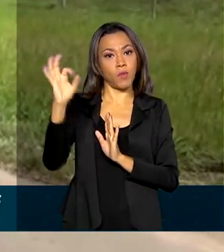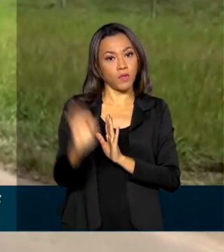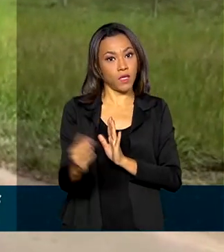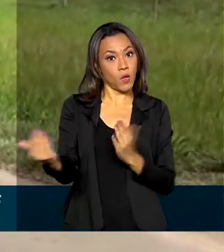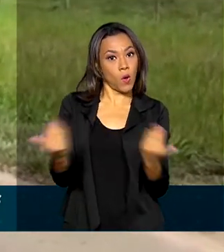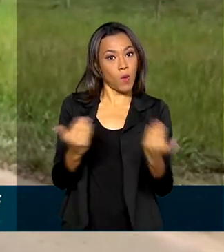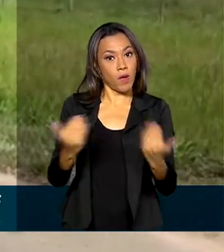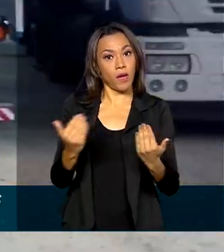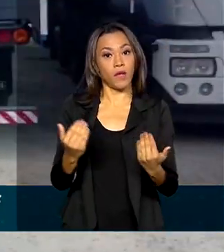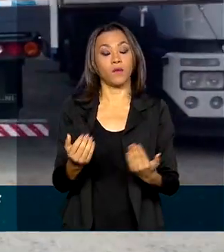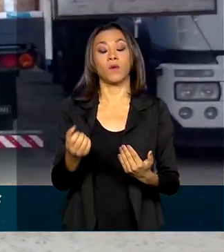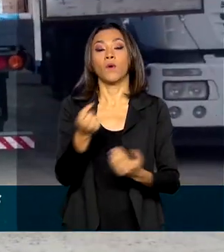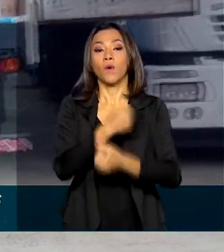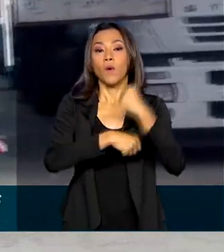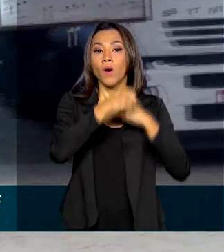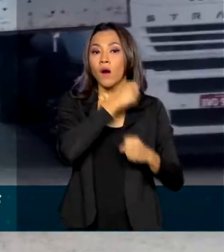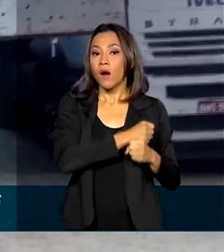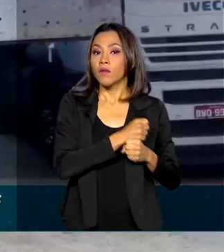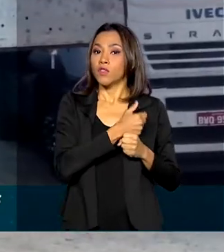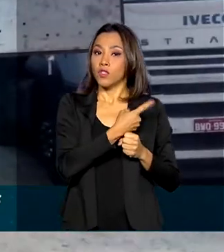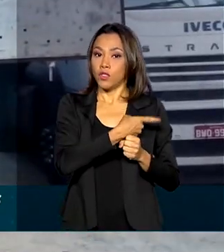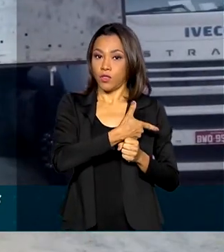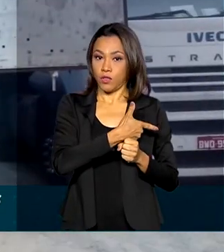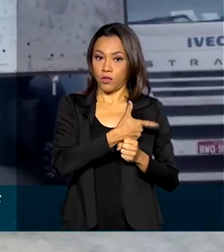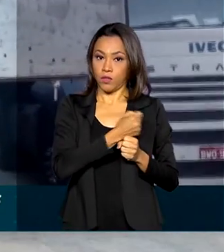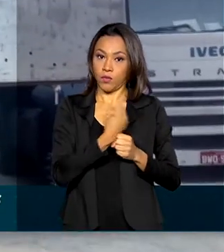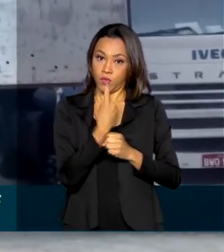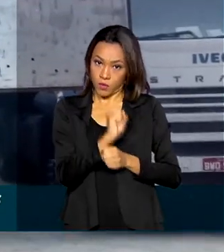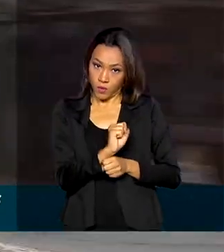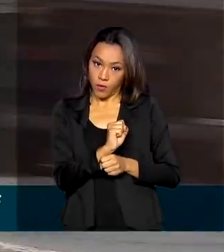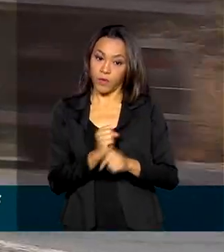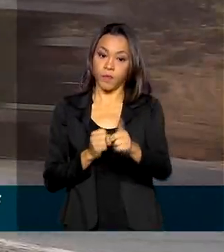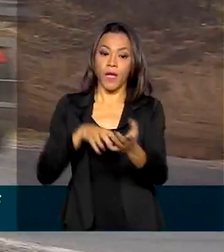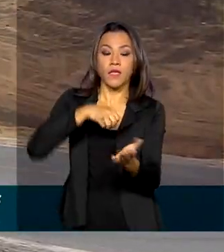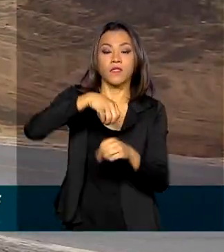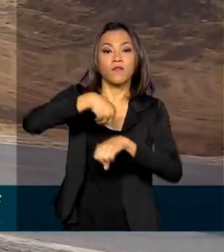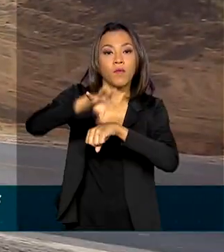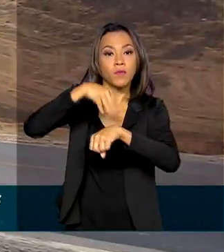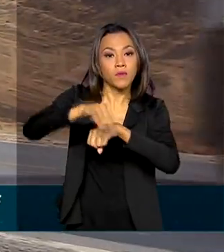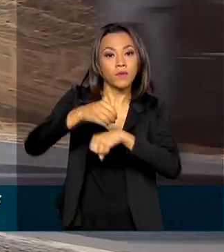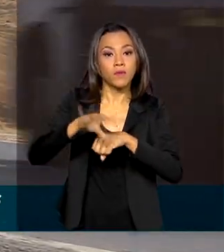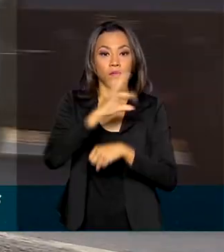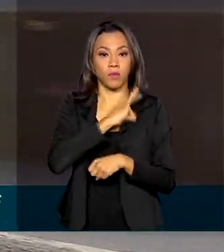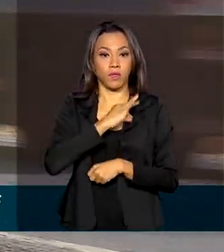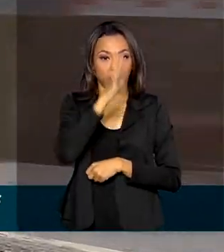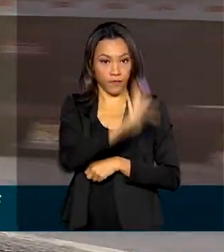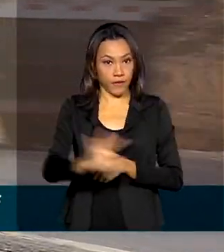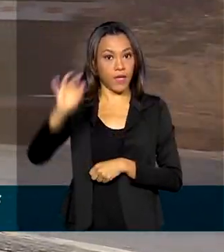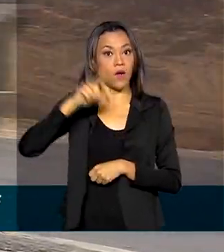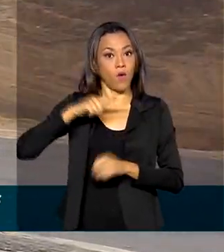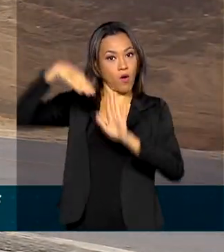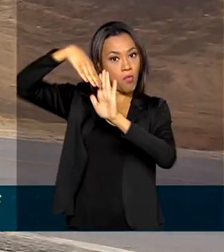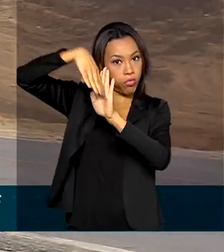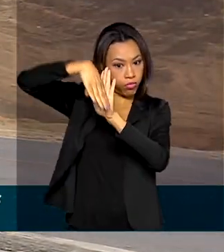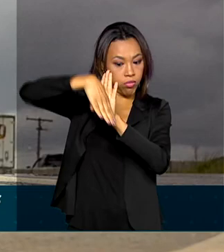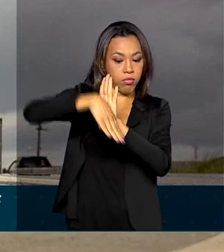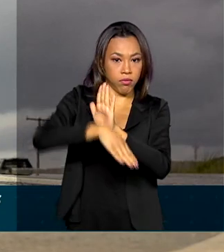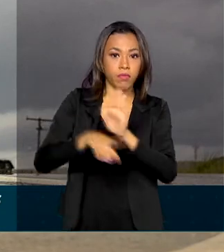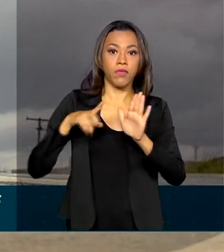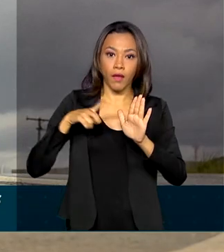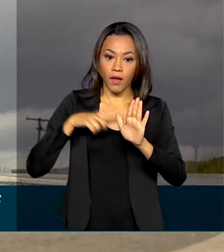2018. Os dados da Polícia Rodoviária Federal destacam para uma queda em estados importantes